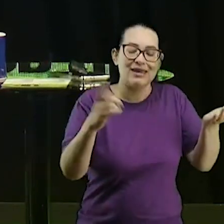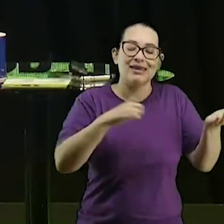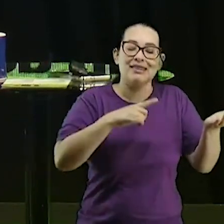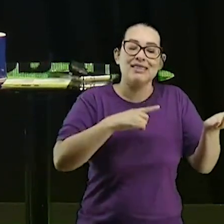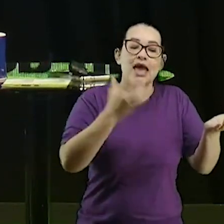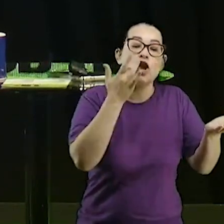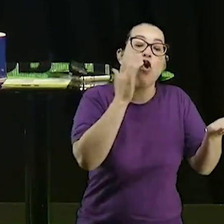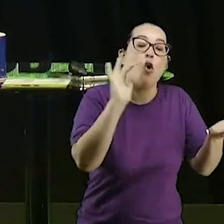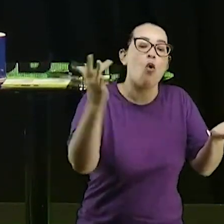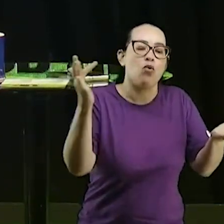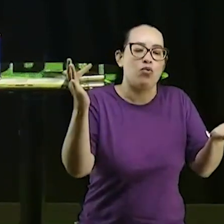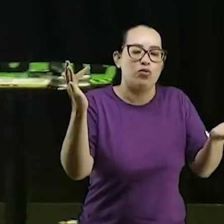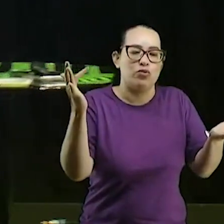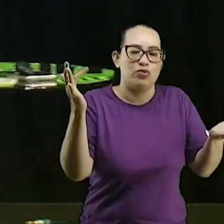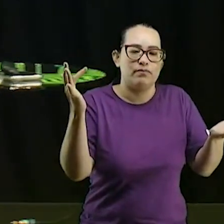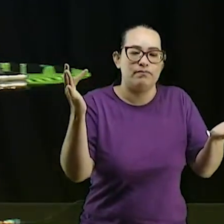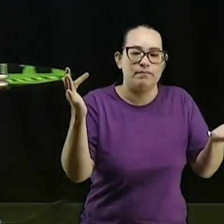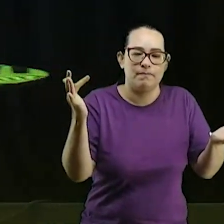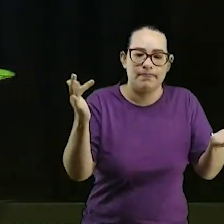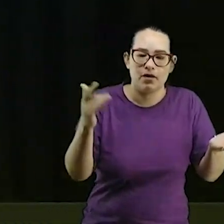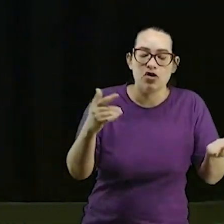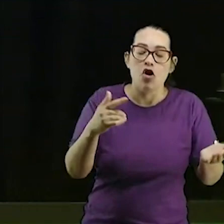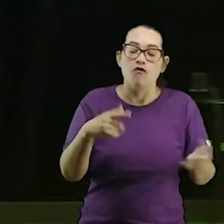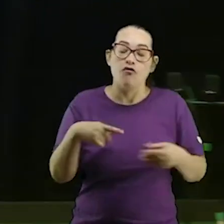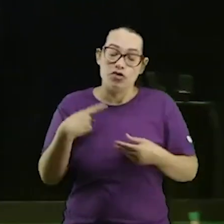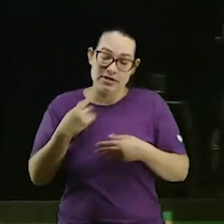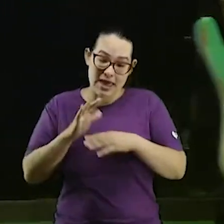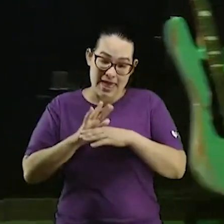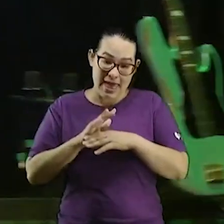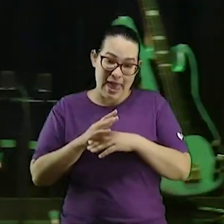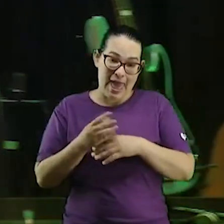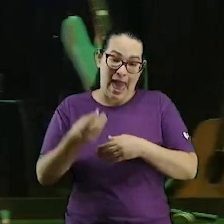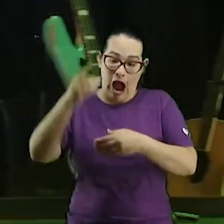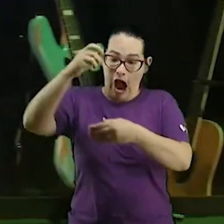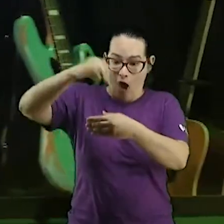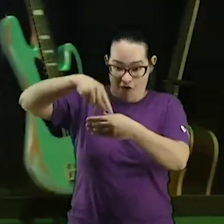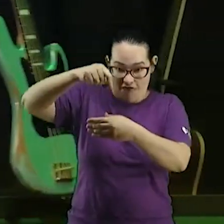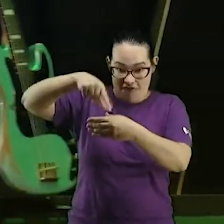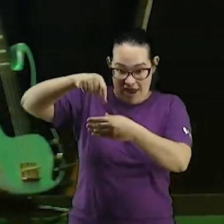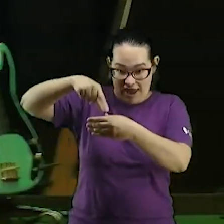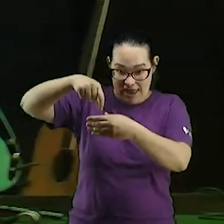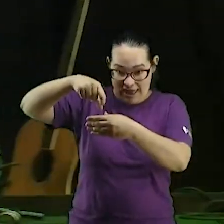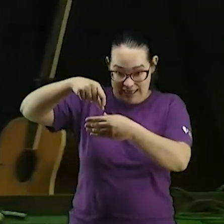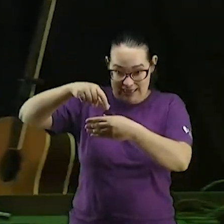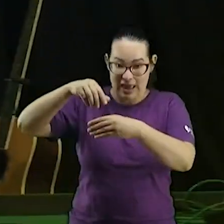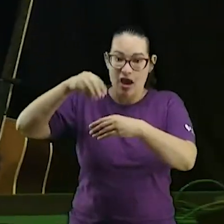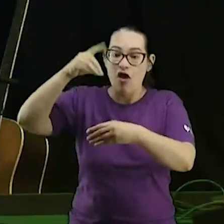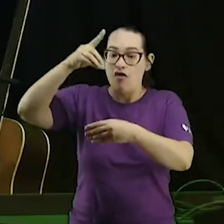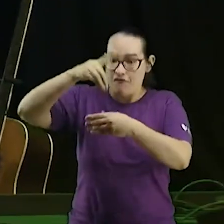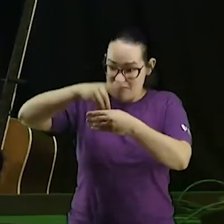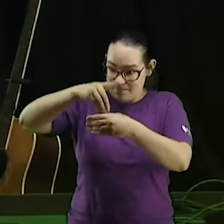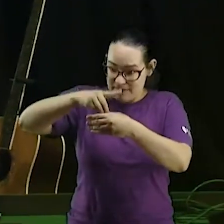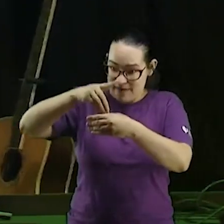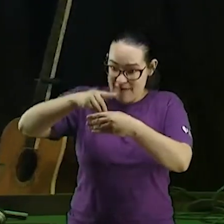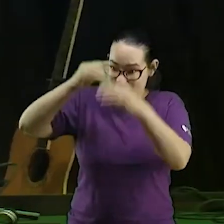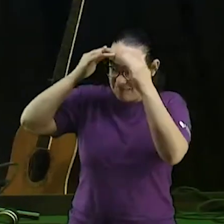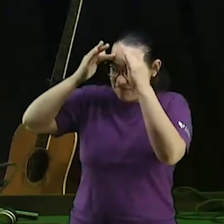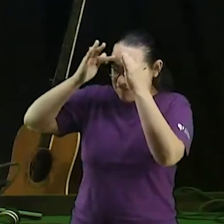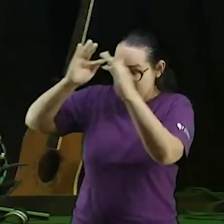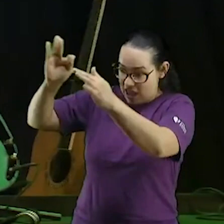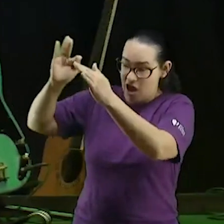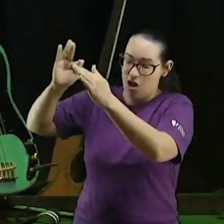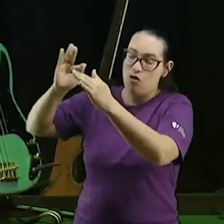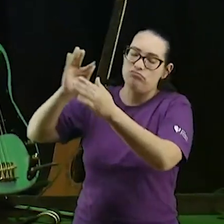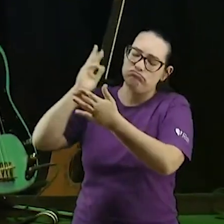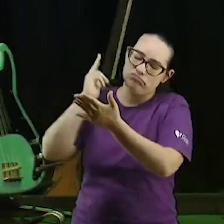quando você traz a tua oferta você não fica com menos querido quando você faz a tua oferta quando você é fiel nos dízimos e eu vou deixar claro aqui